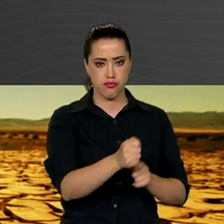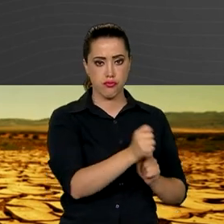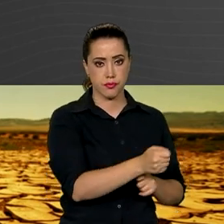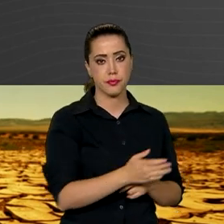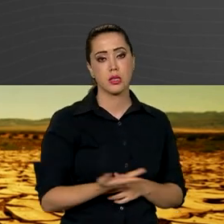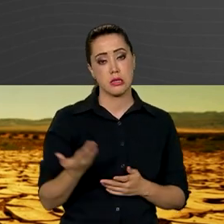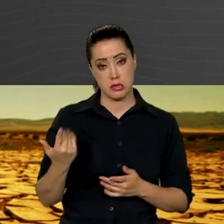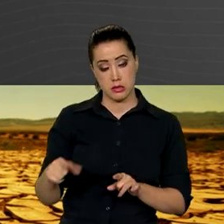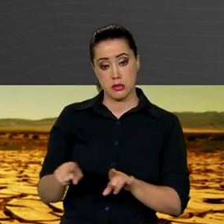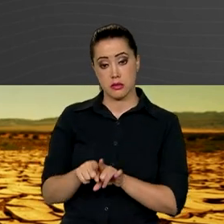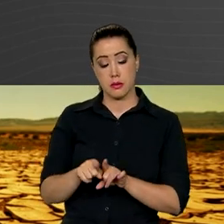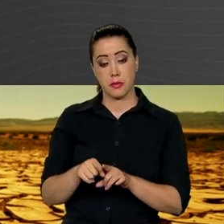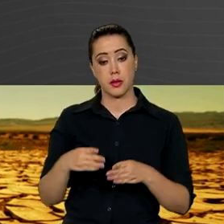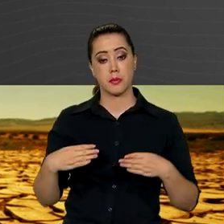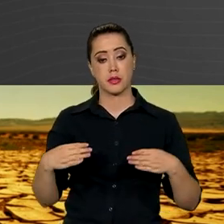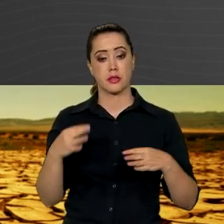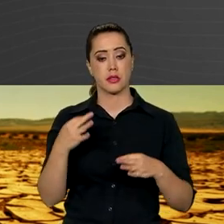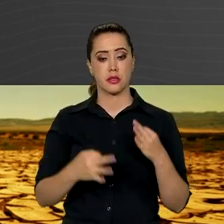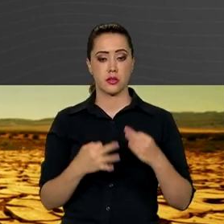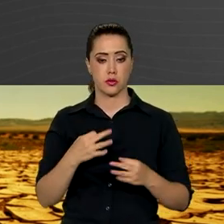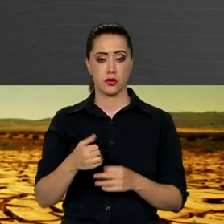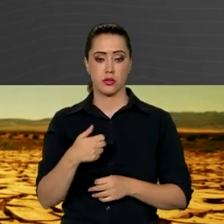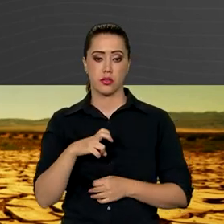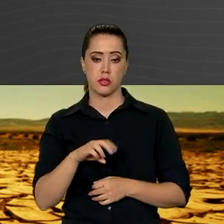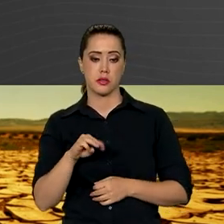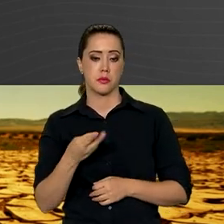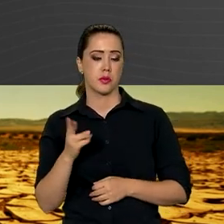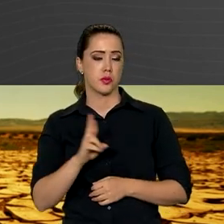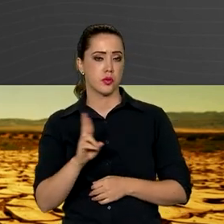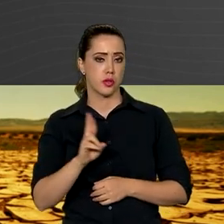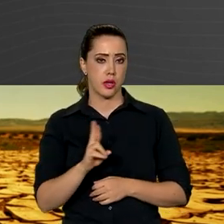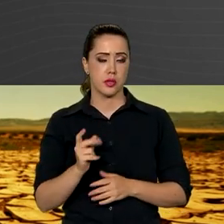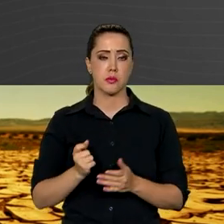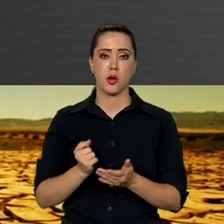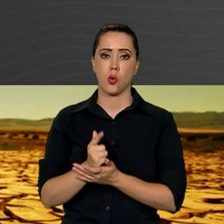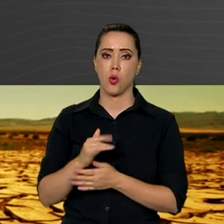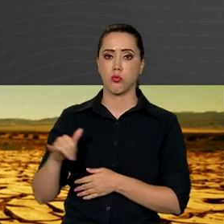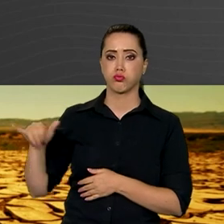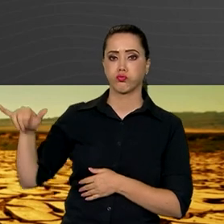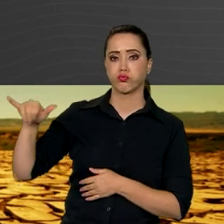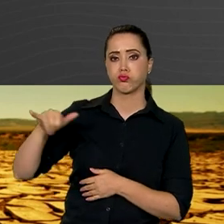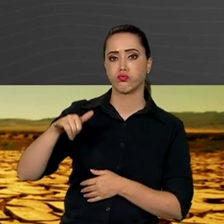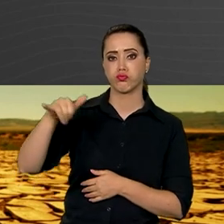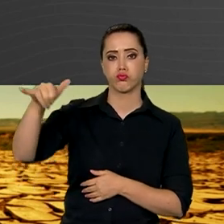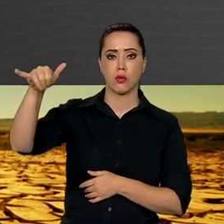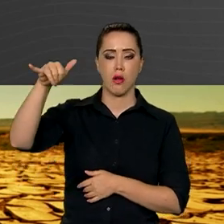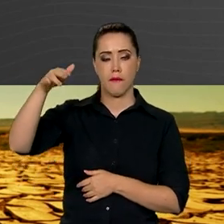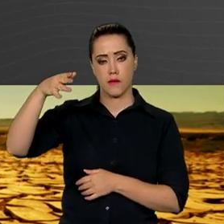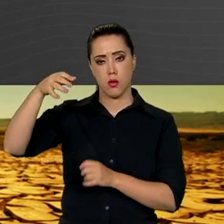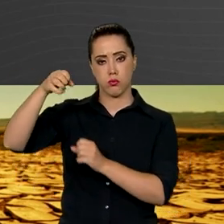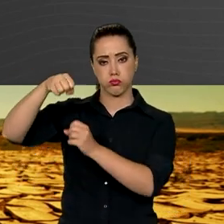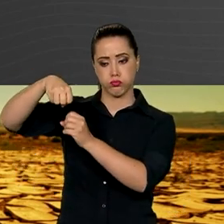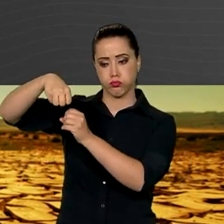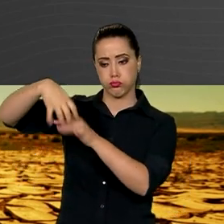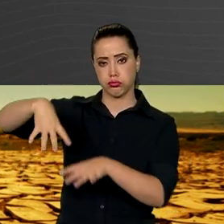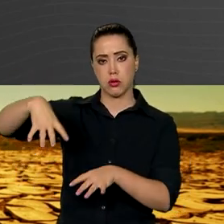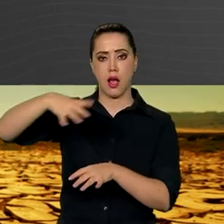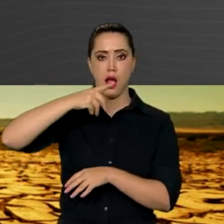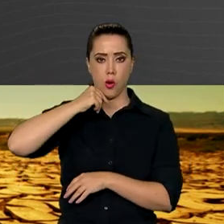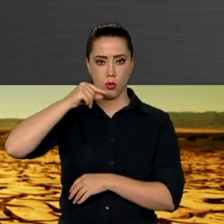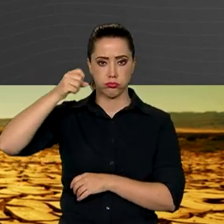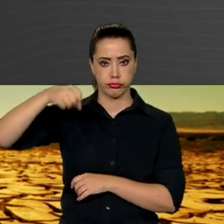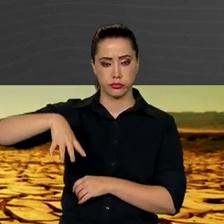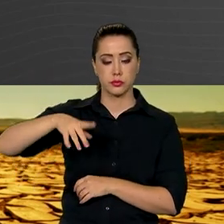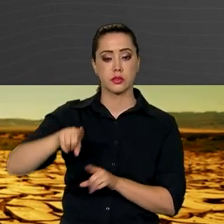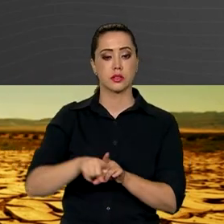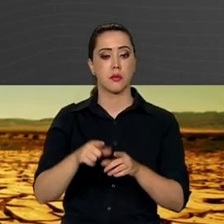Justiça também liberou recursos de R$ 15 milhões para a aquisição de uma aeronave para combater incêndio. E para evitar apagões, foram estocados